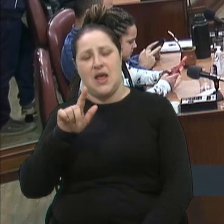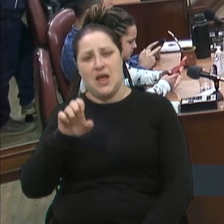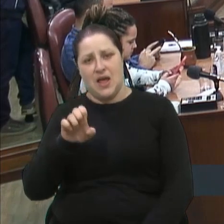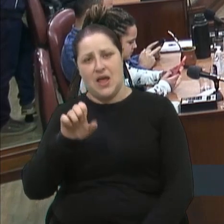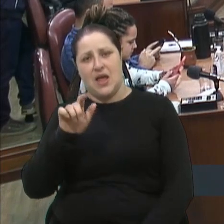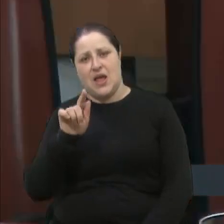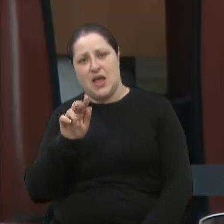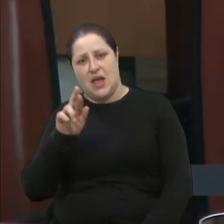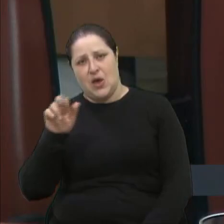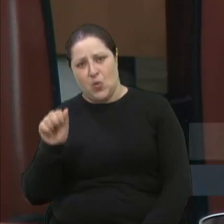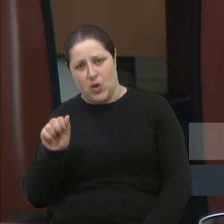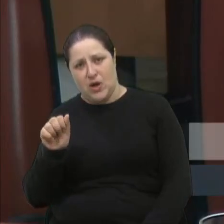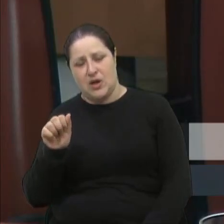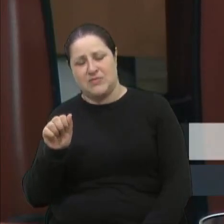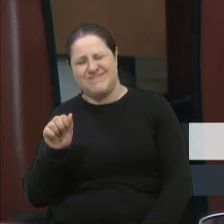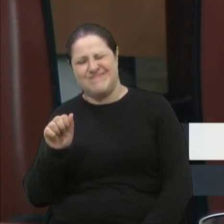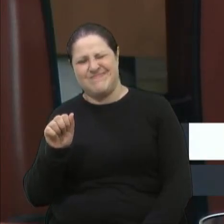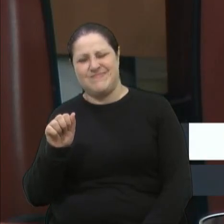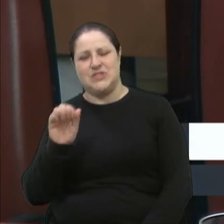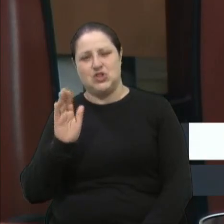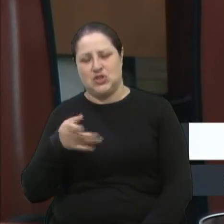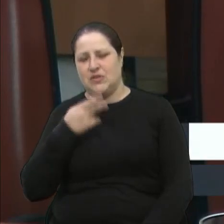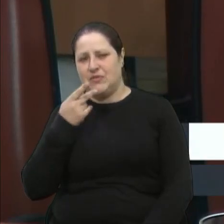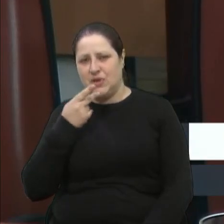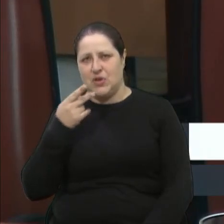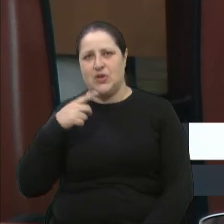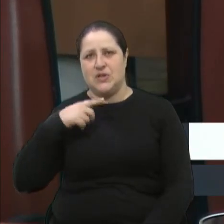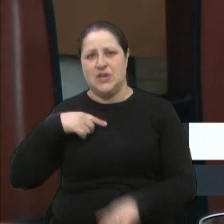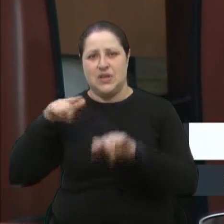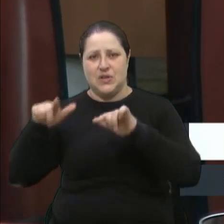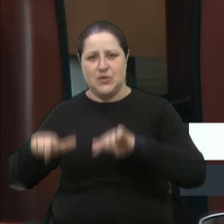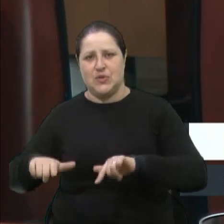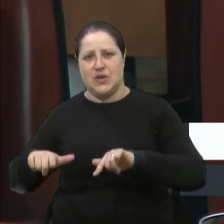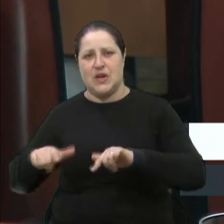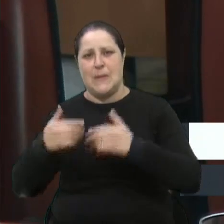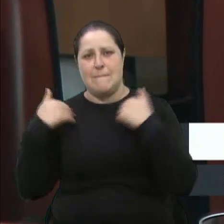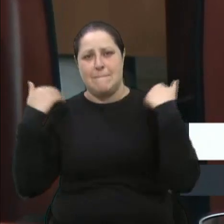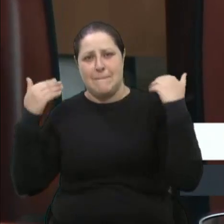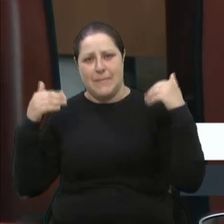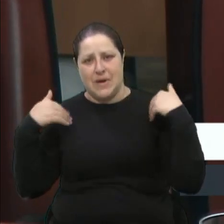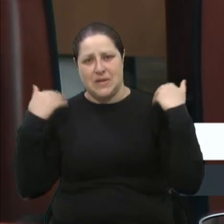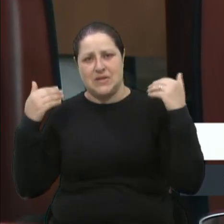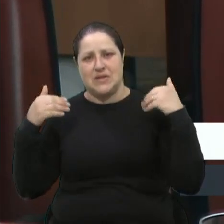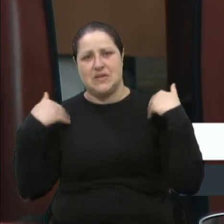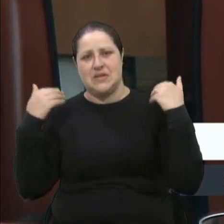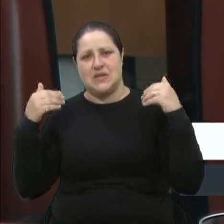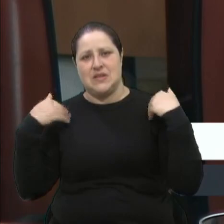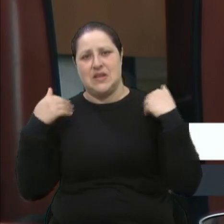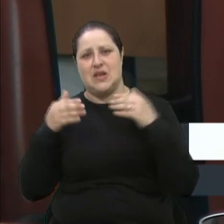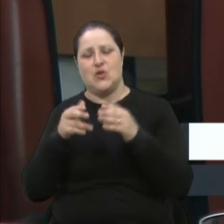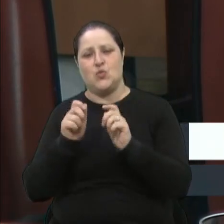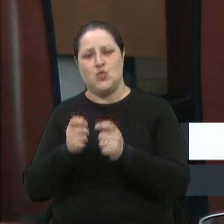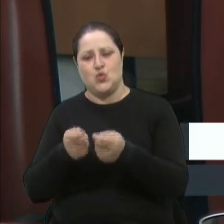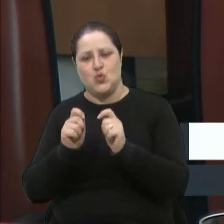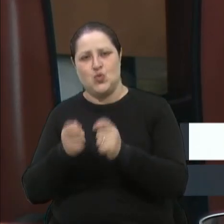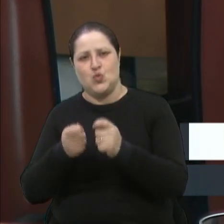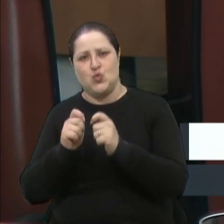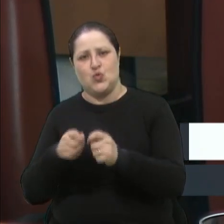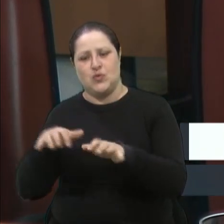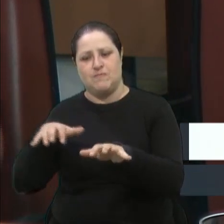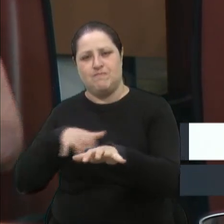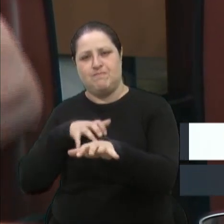as Casas Bonet, ali com aquele passeio de caretão. Aí desce um pouquinho um lugar que